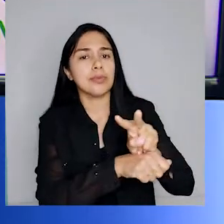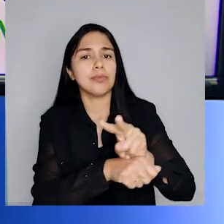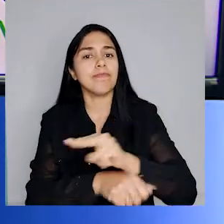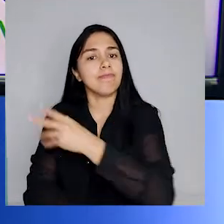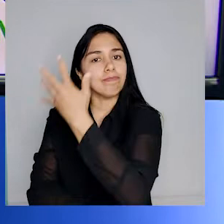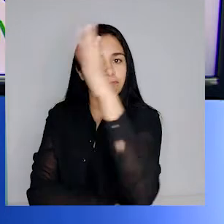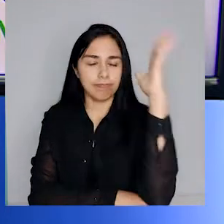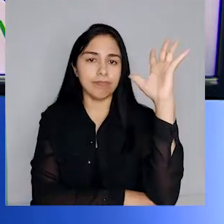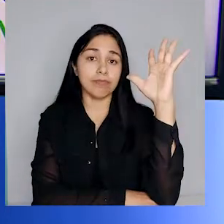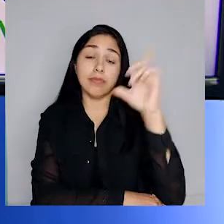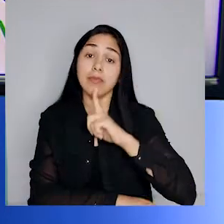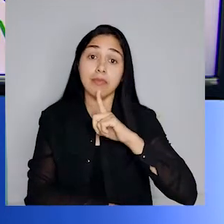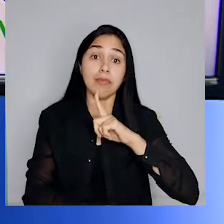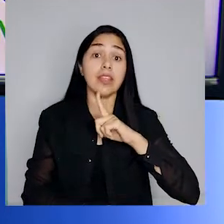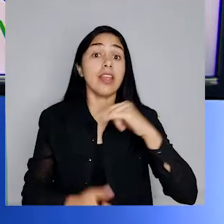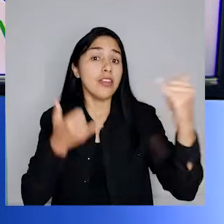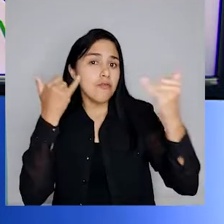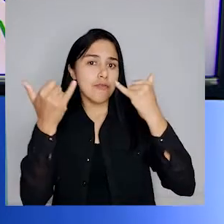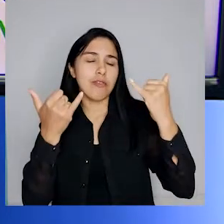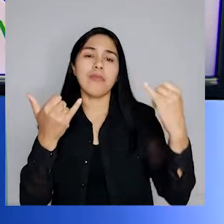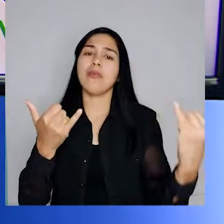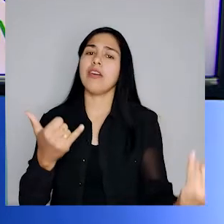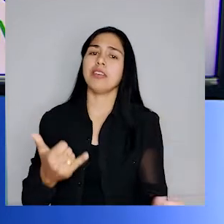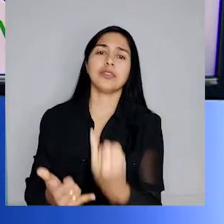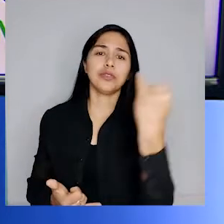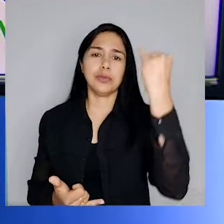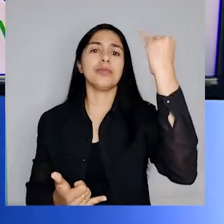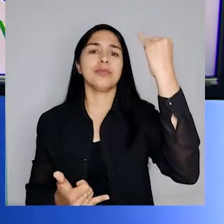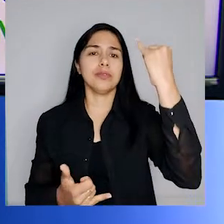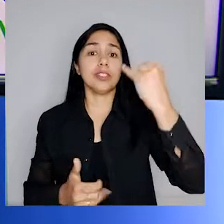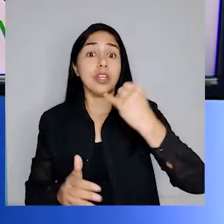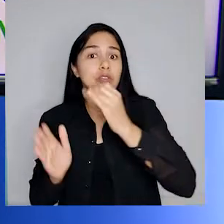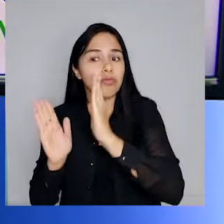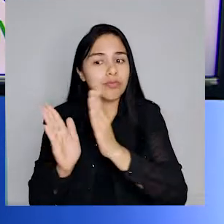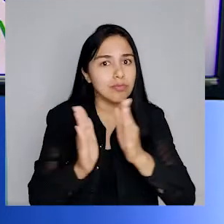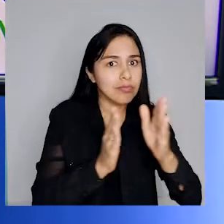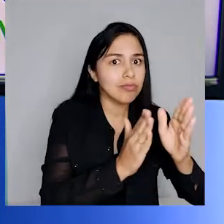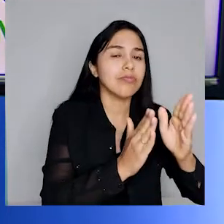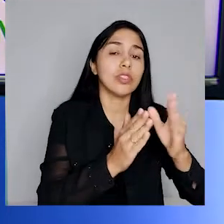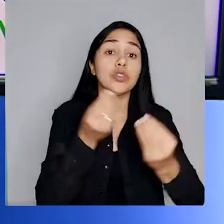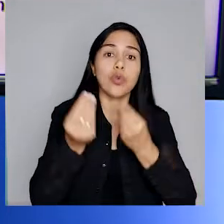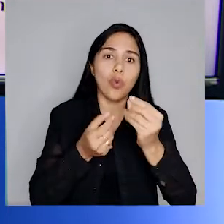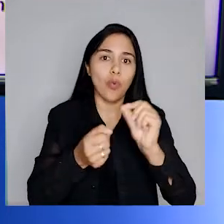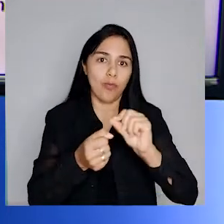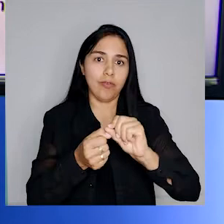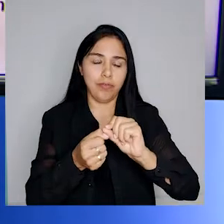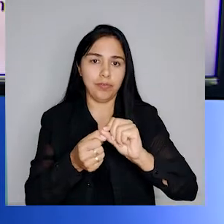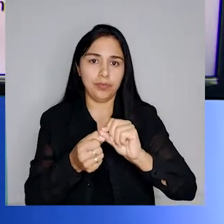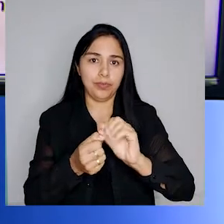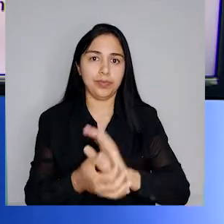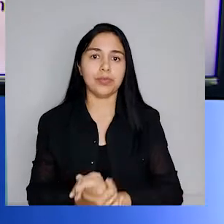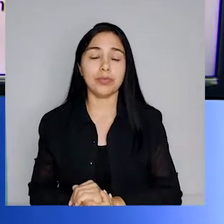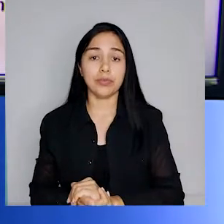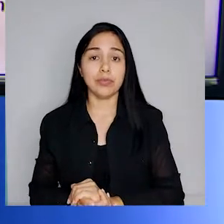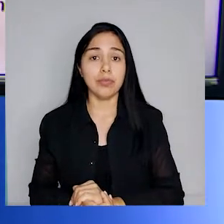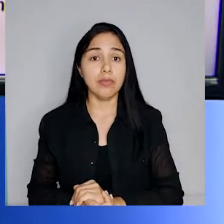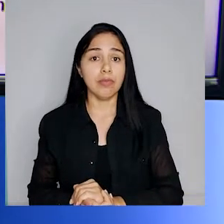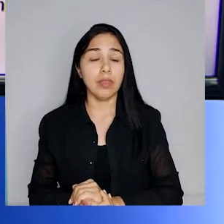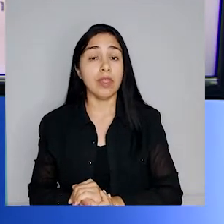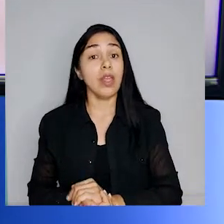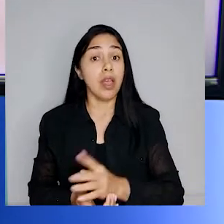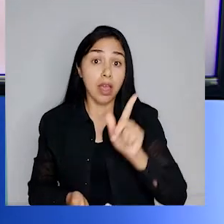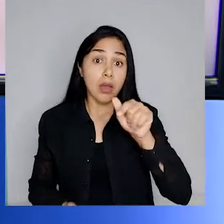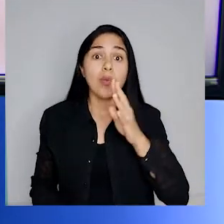que traz informações relevantes sobre seu processo de produção. Em muitos dos casos, são